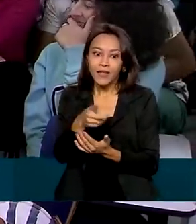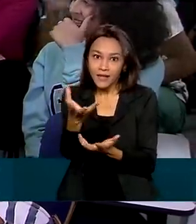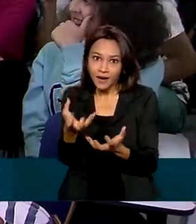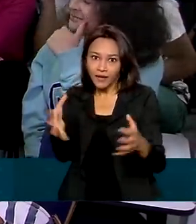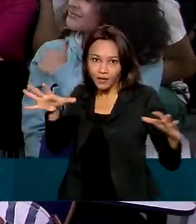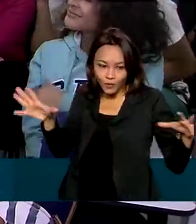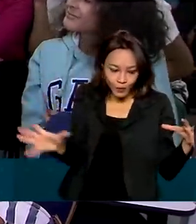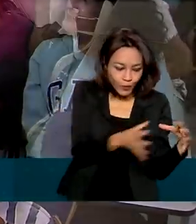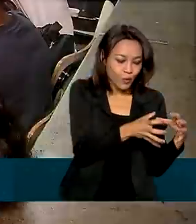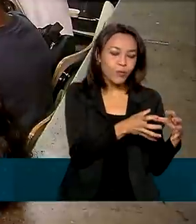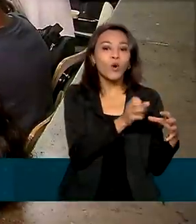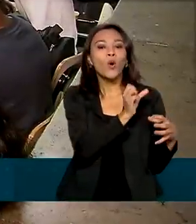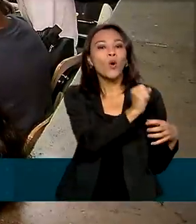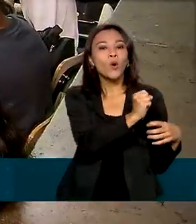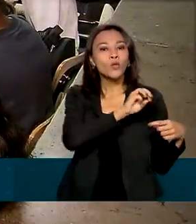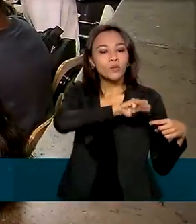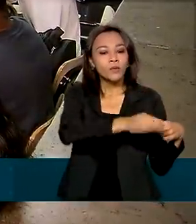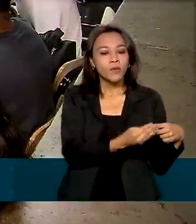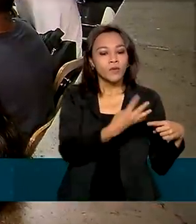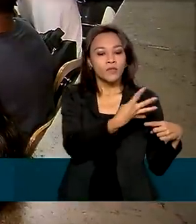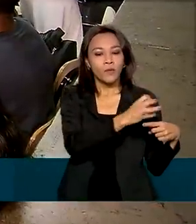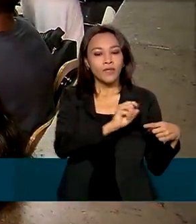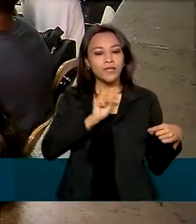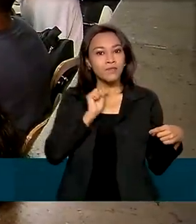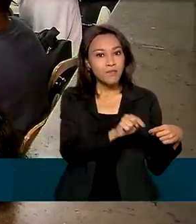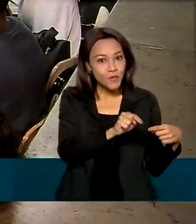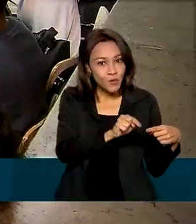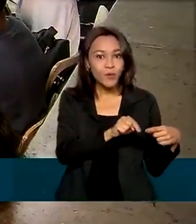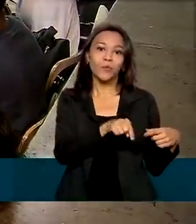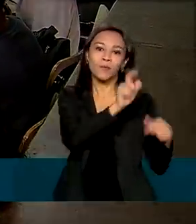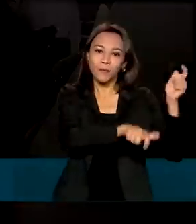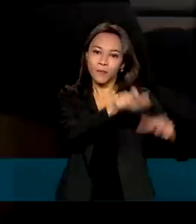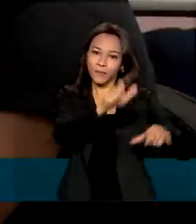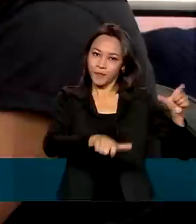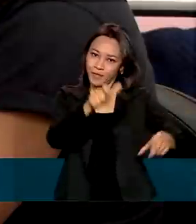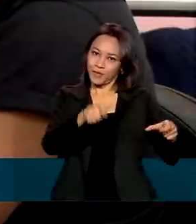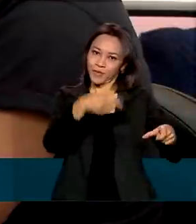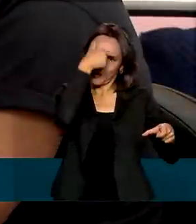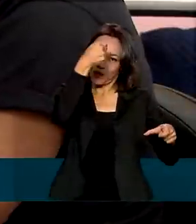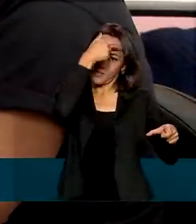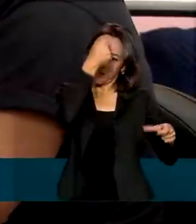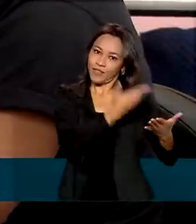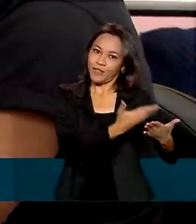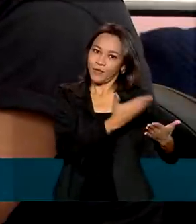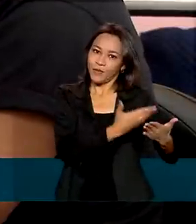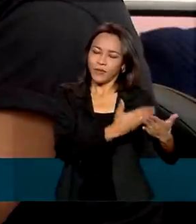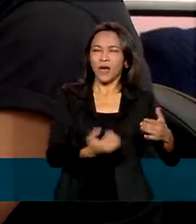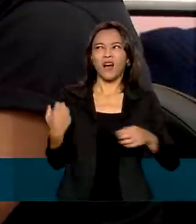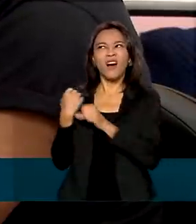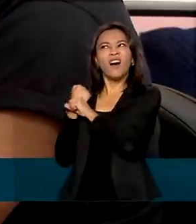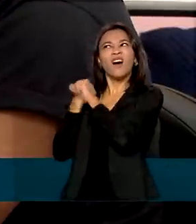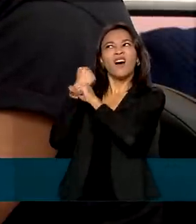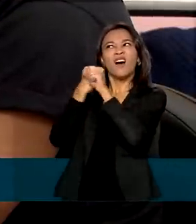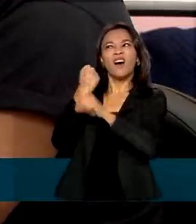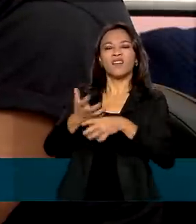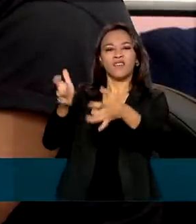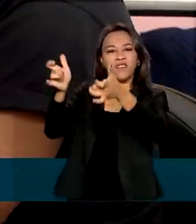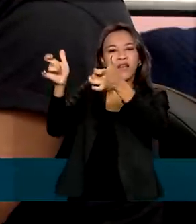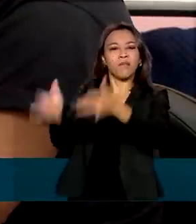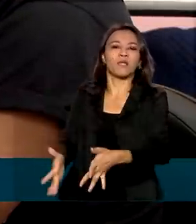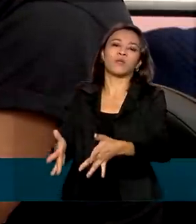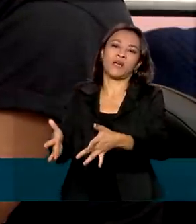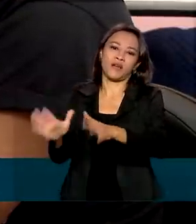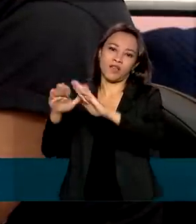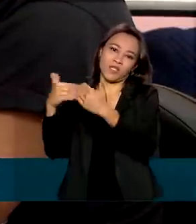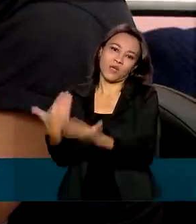de cerca de 8 milhões e 400 mil universitários brasileiros. Durante muitos anos, Denise teve que abandonar os estudos